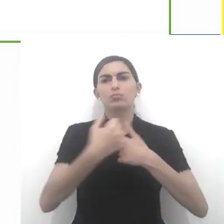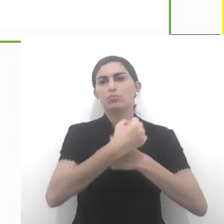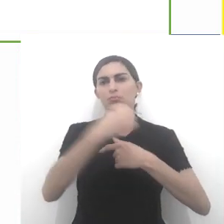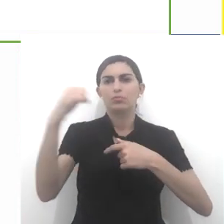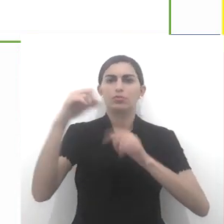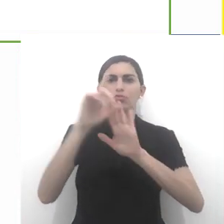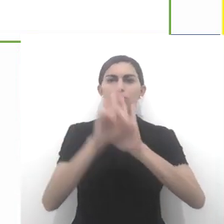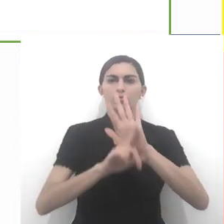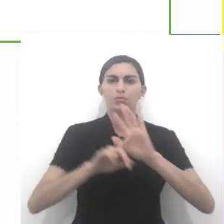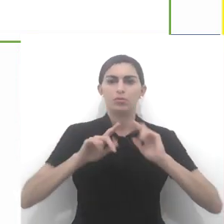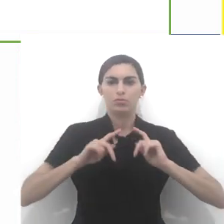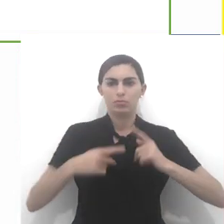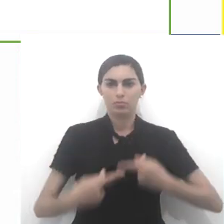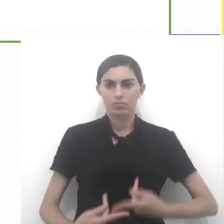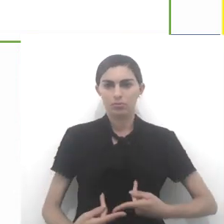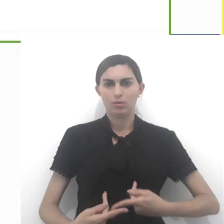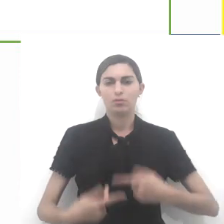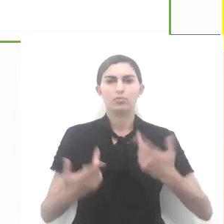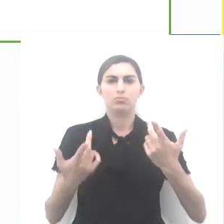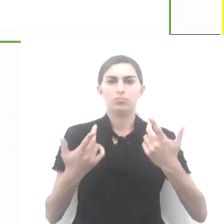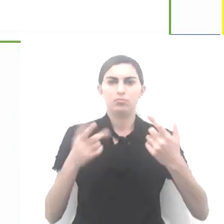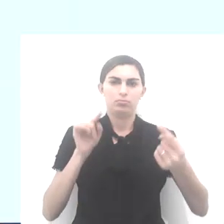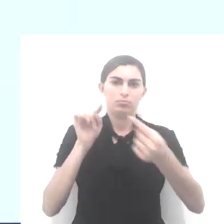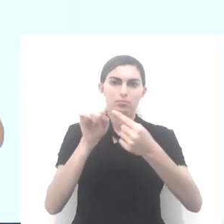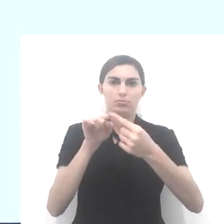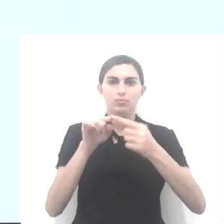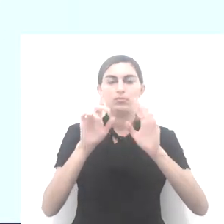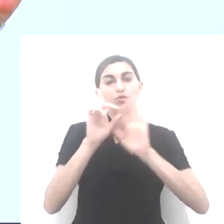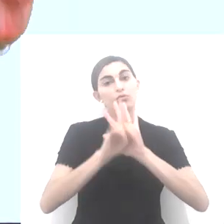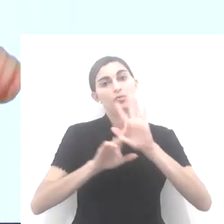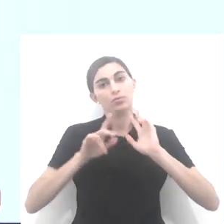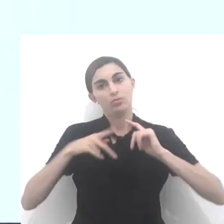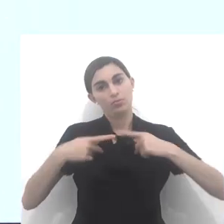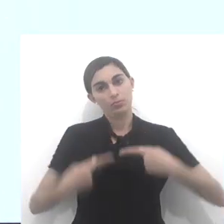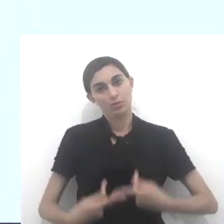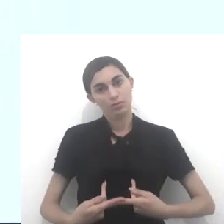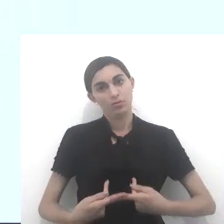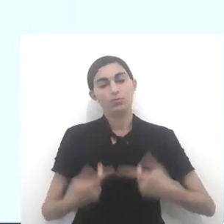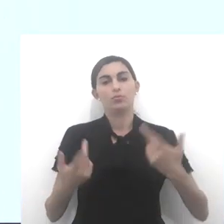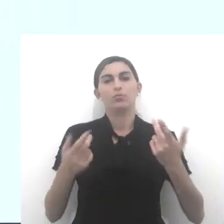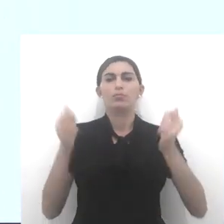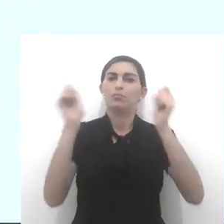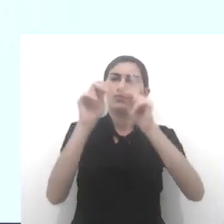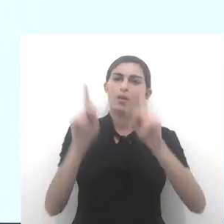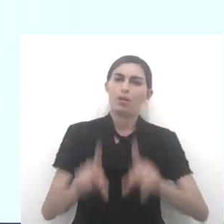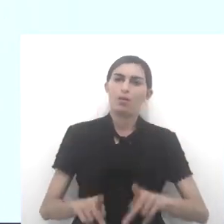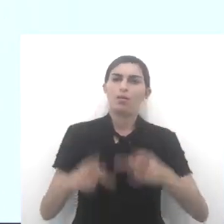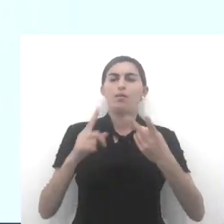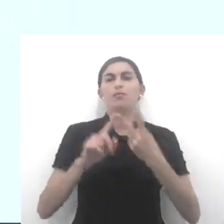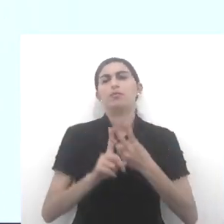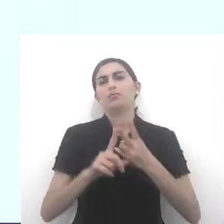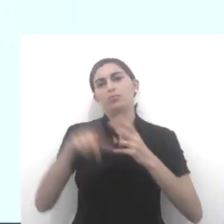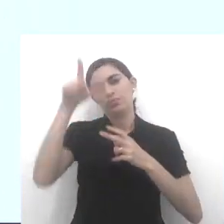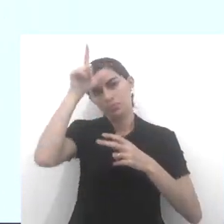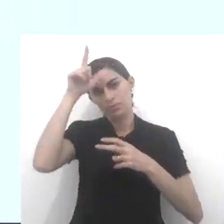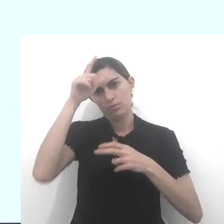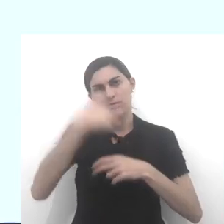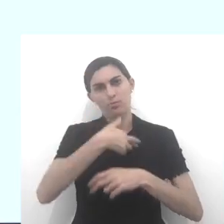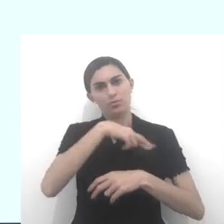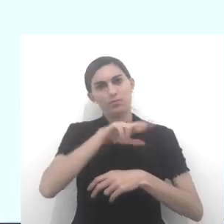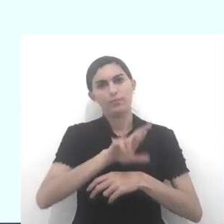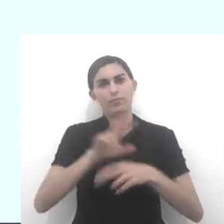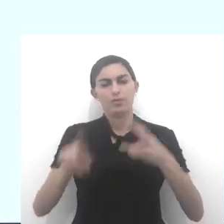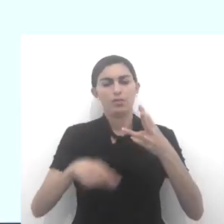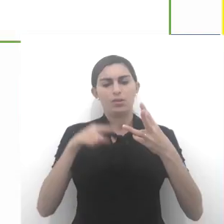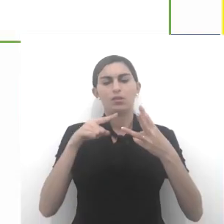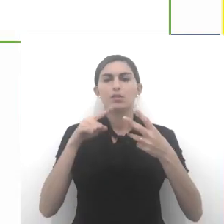defesa dos direitos humanos. Olha aí a relação. Direitos humanos, paz, certo? O líder religioso.